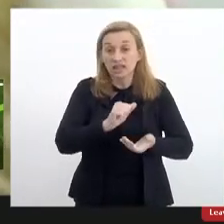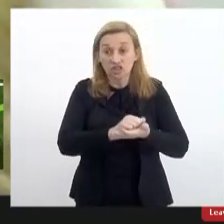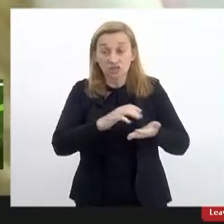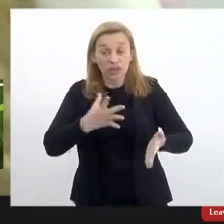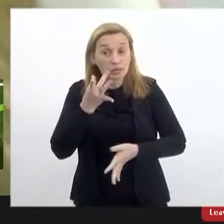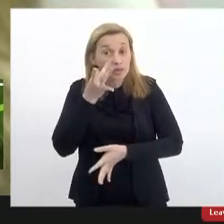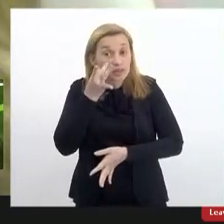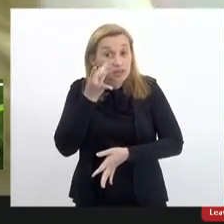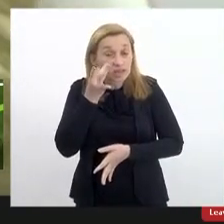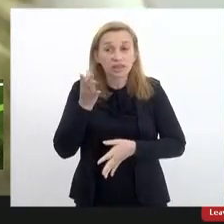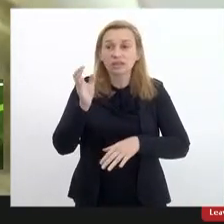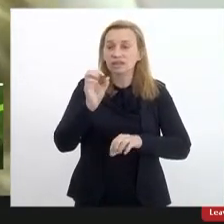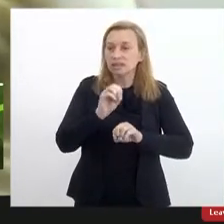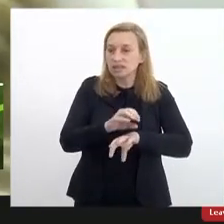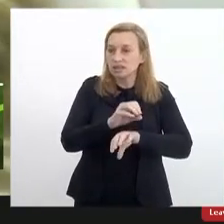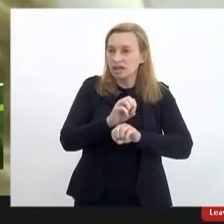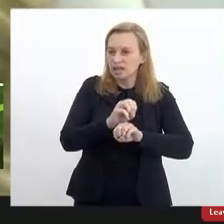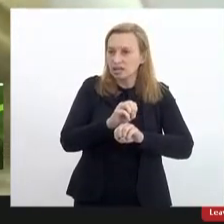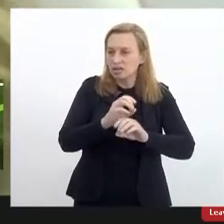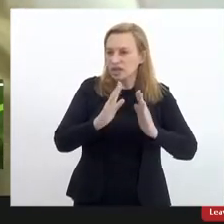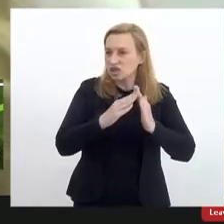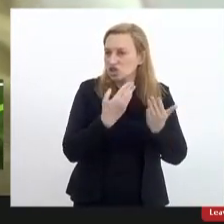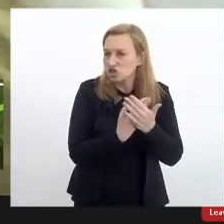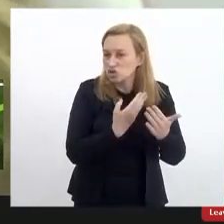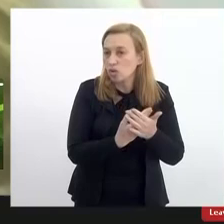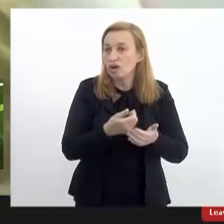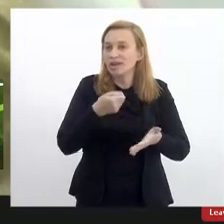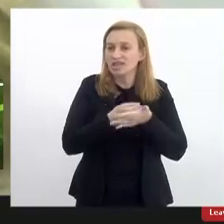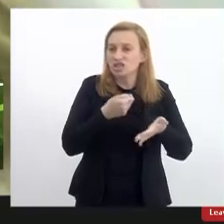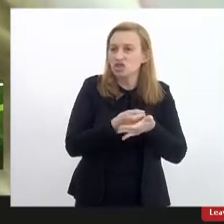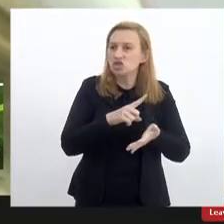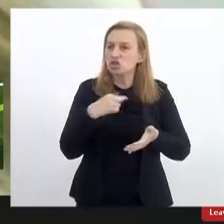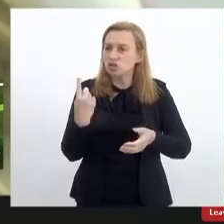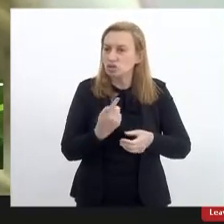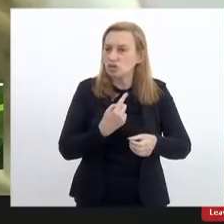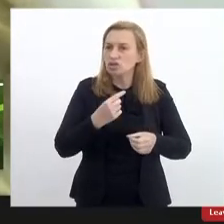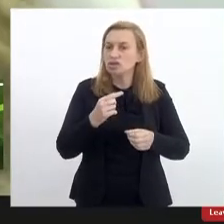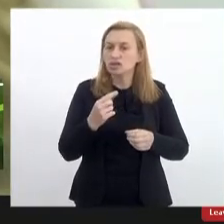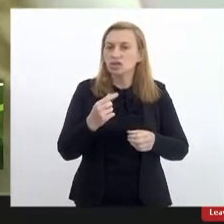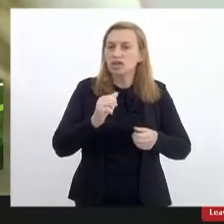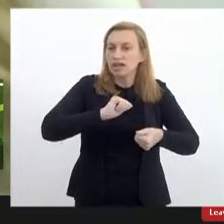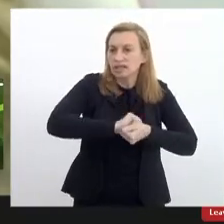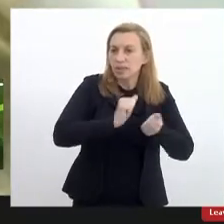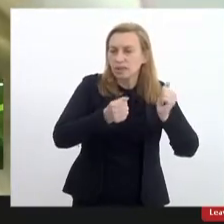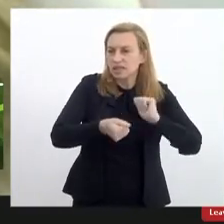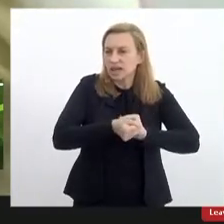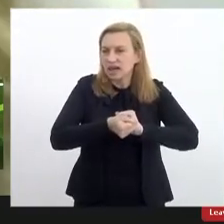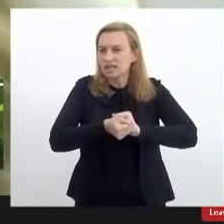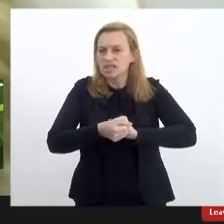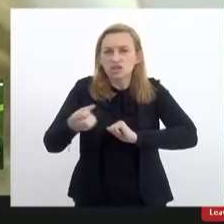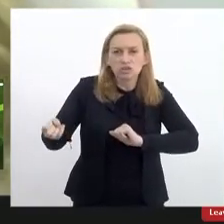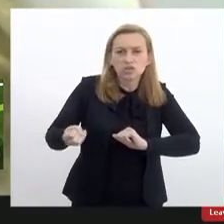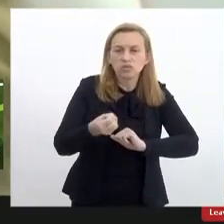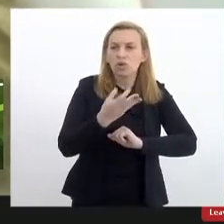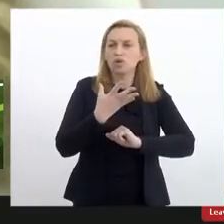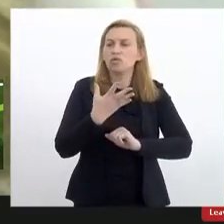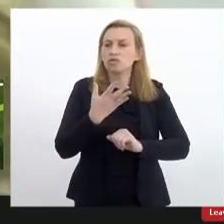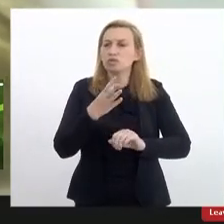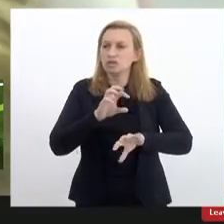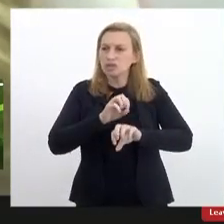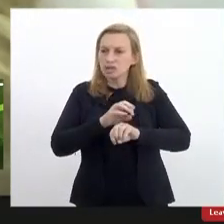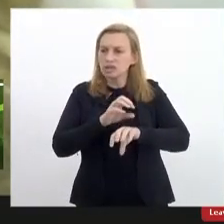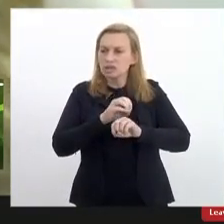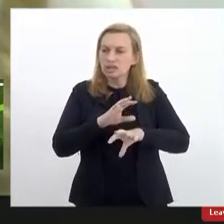presenciais das escolas exigiu muito que nós reinventássemos práticas professores, escolas, educadores como um todo,